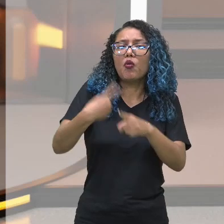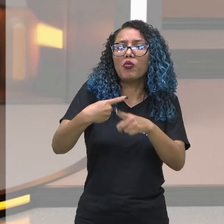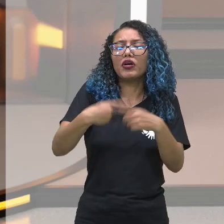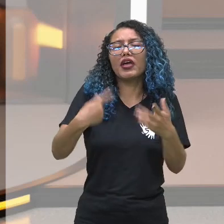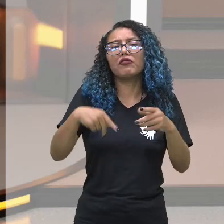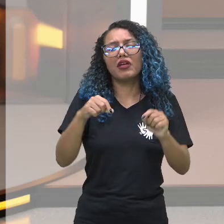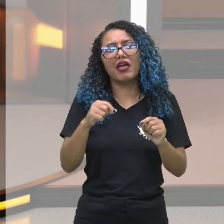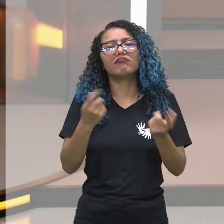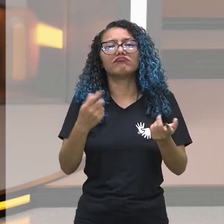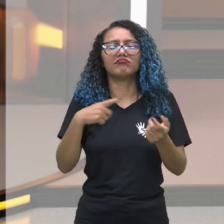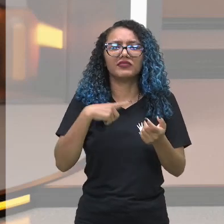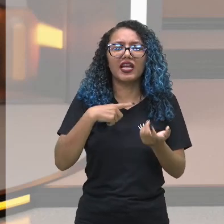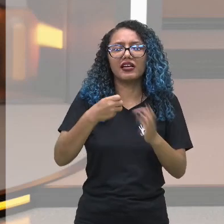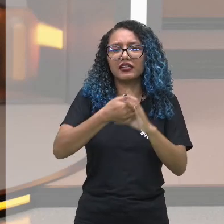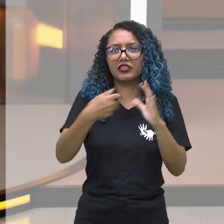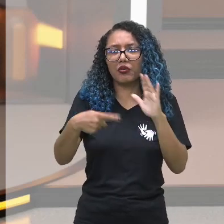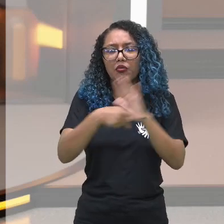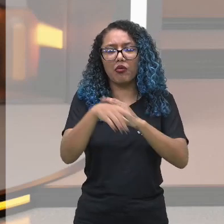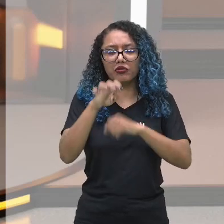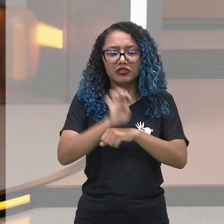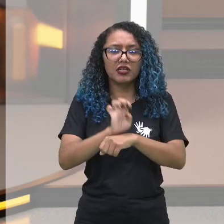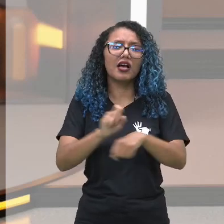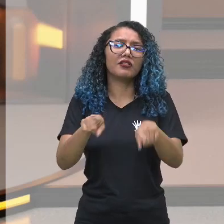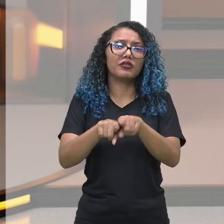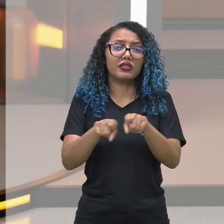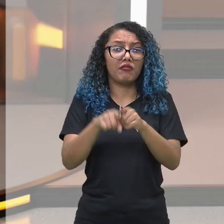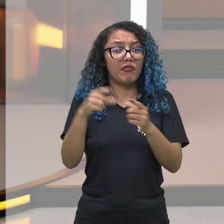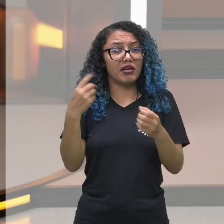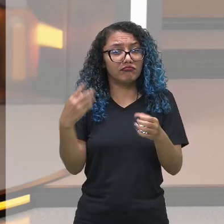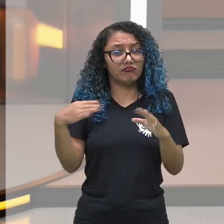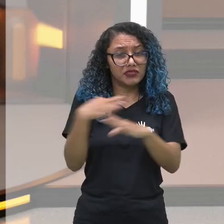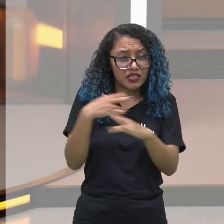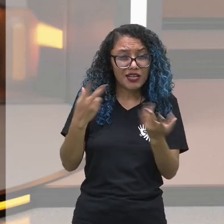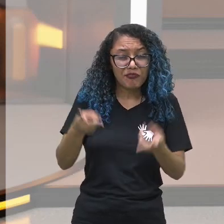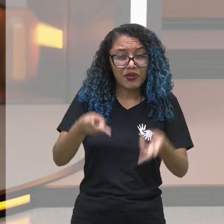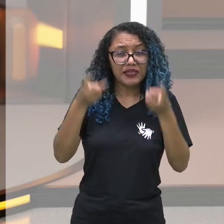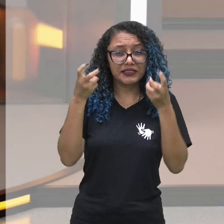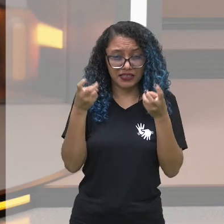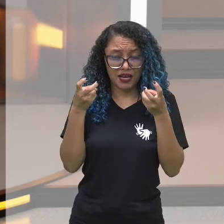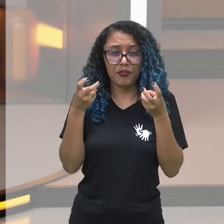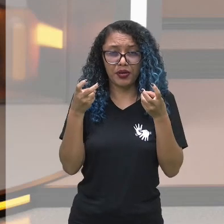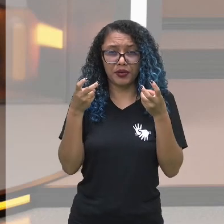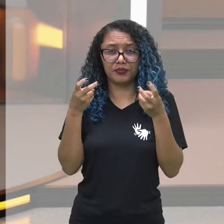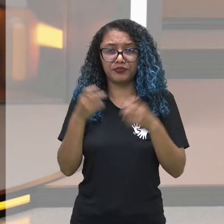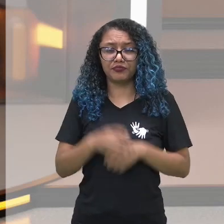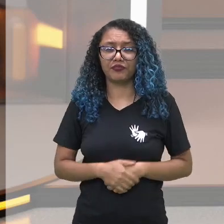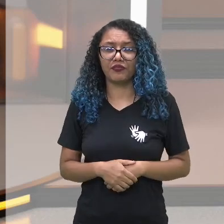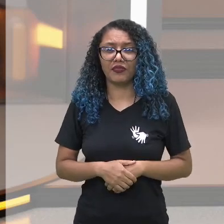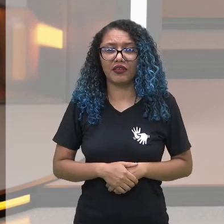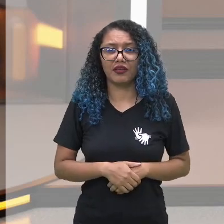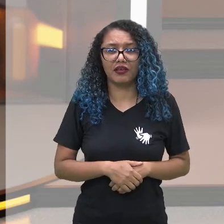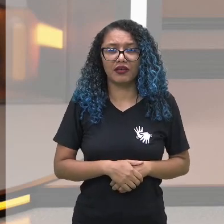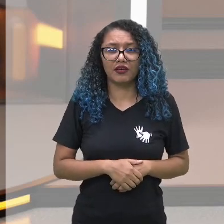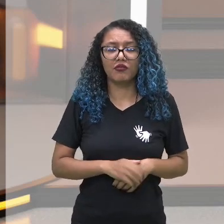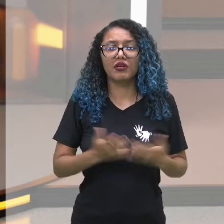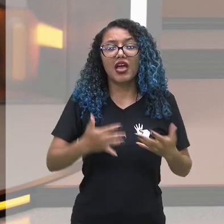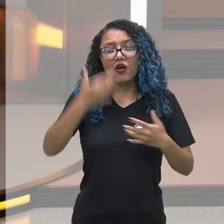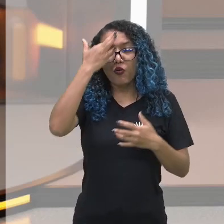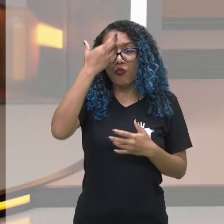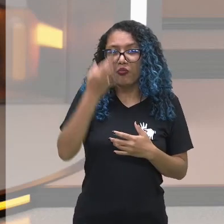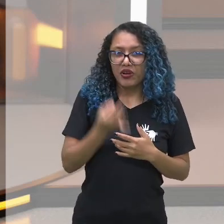estado ou até mesmo da sua cidade. Conseguem perceber como não é tão fácil